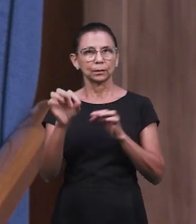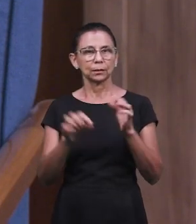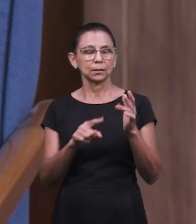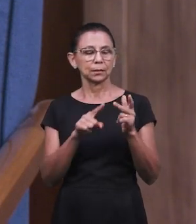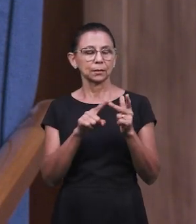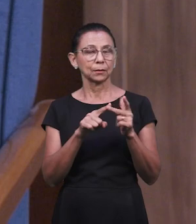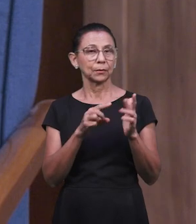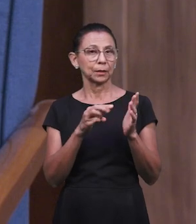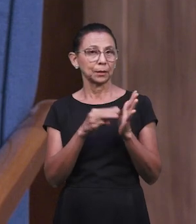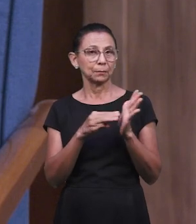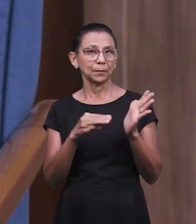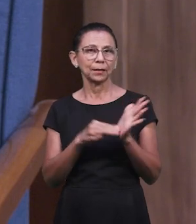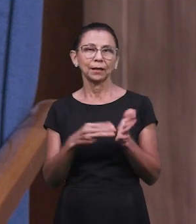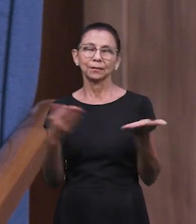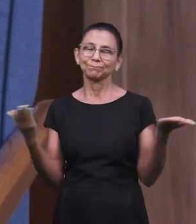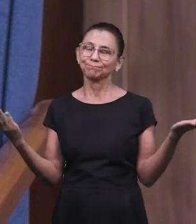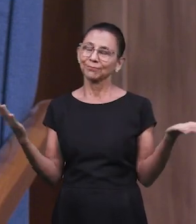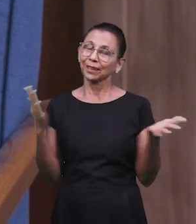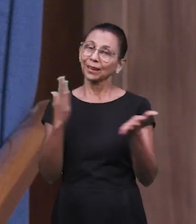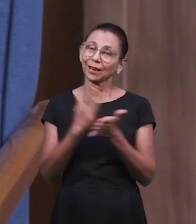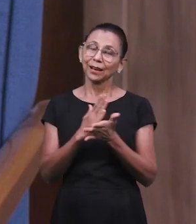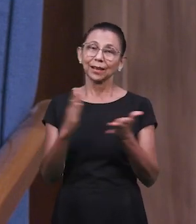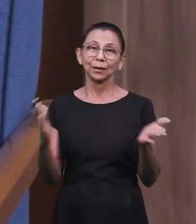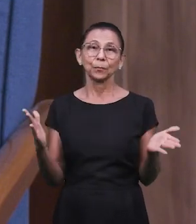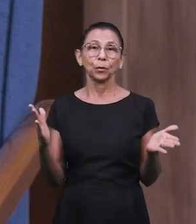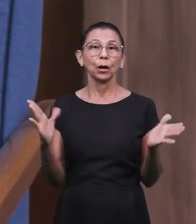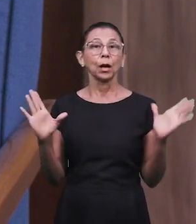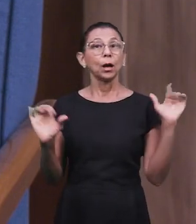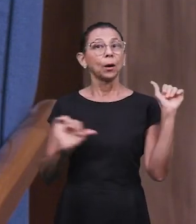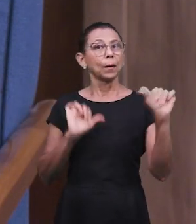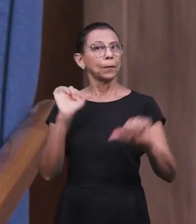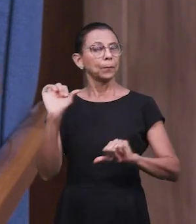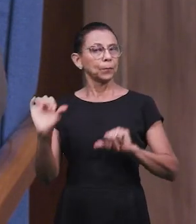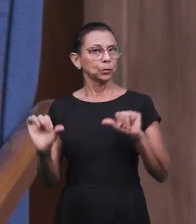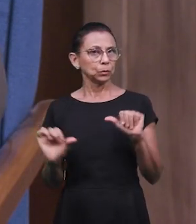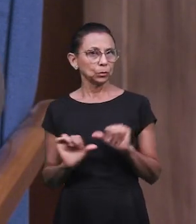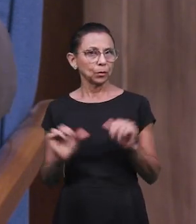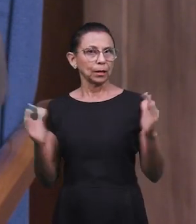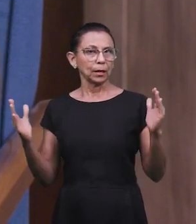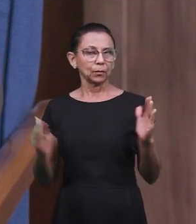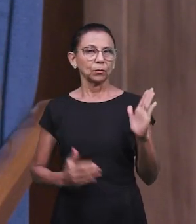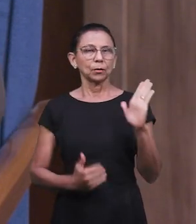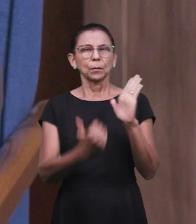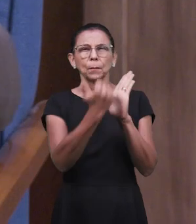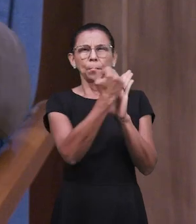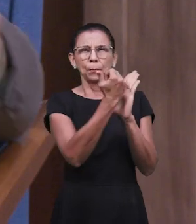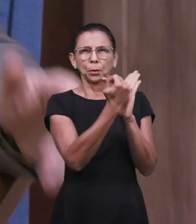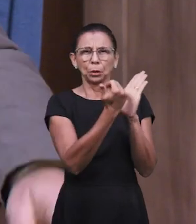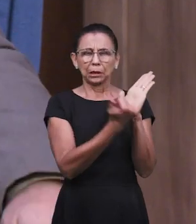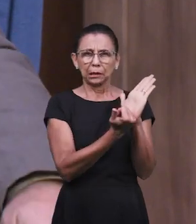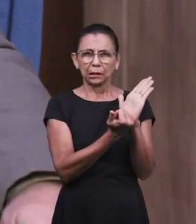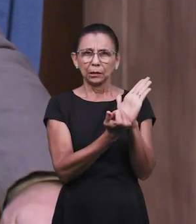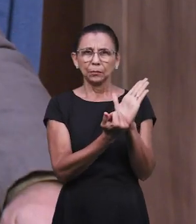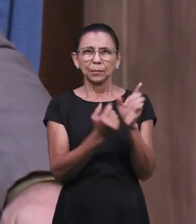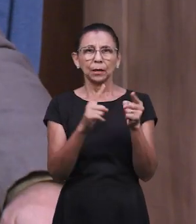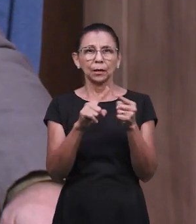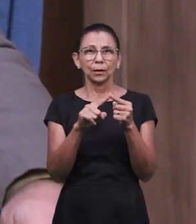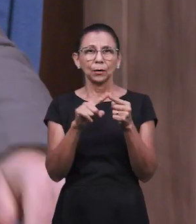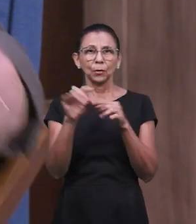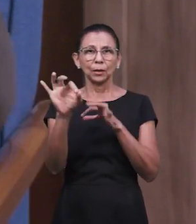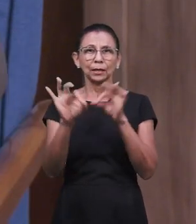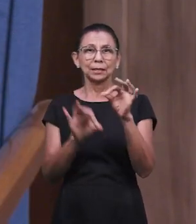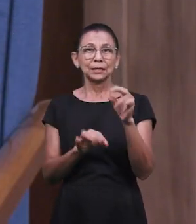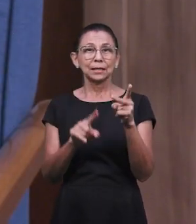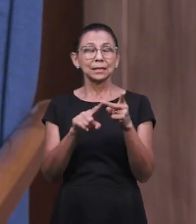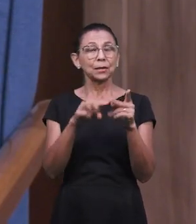esse quadro acabou. Agora é um programa. Esse quadro se tornou um programa Programa Organização e Método,